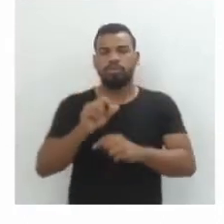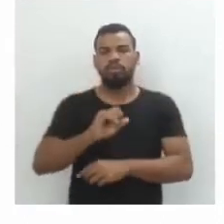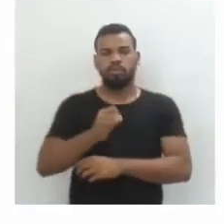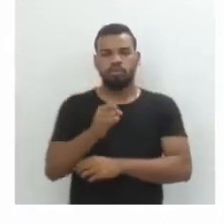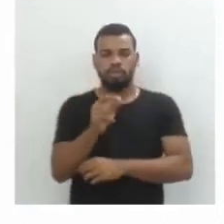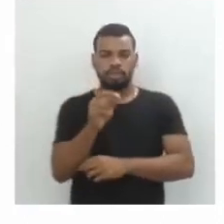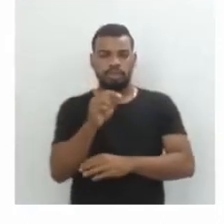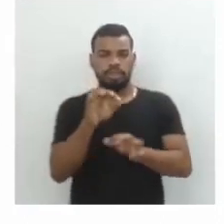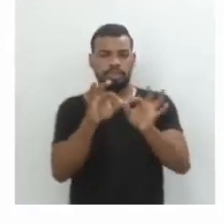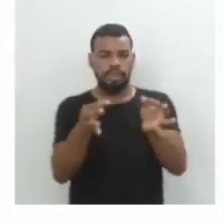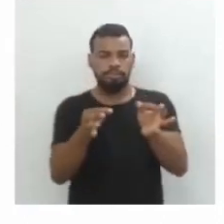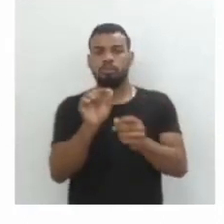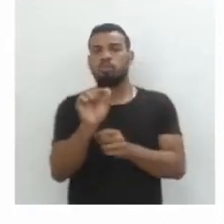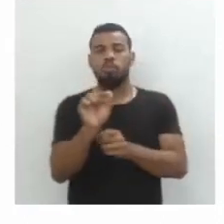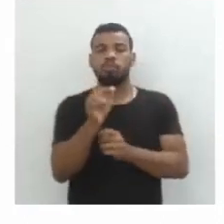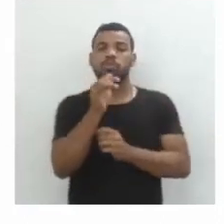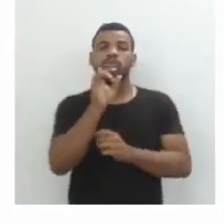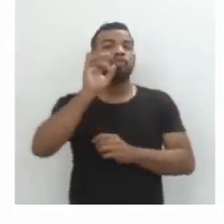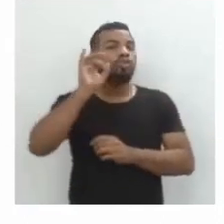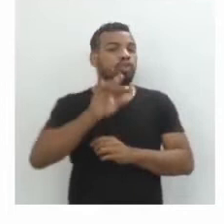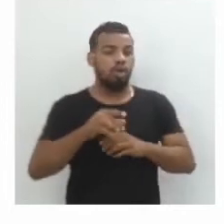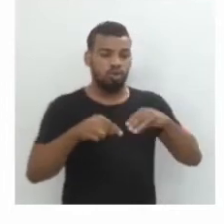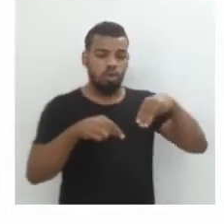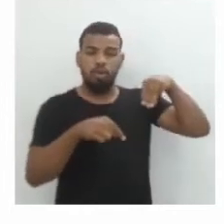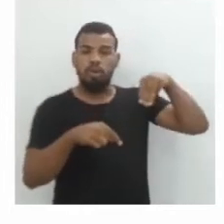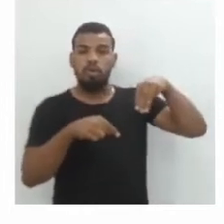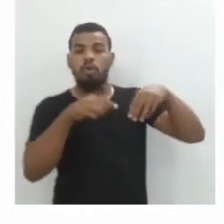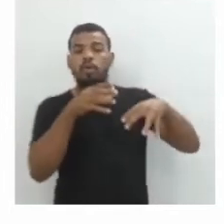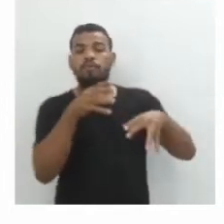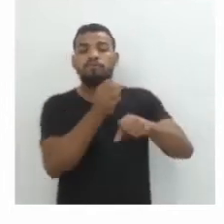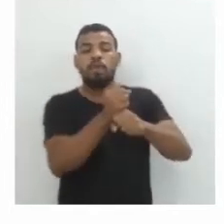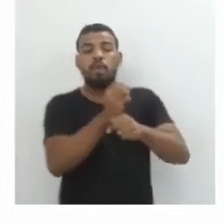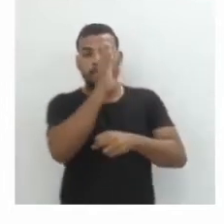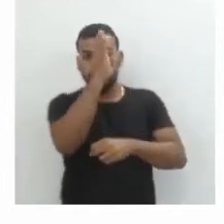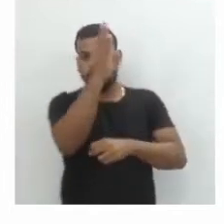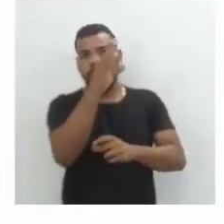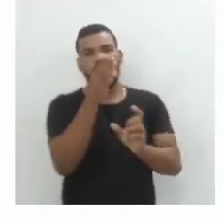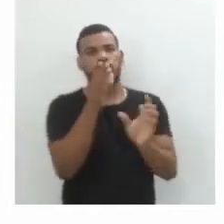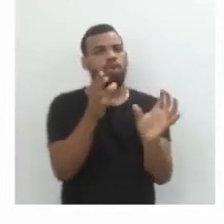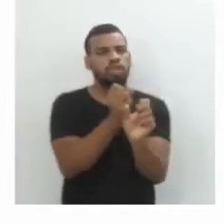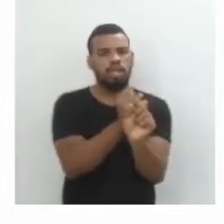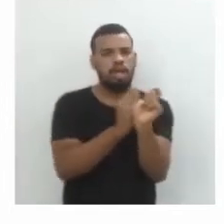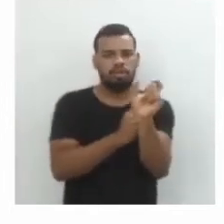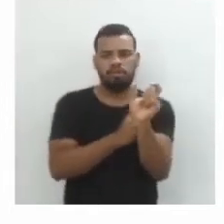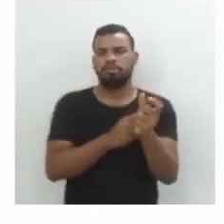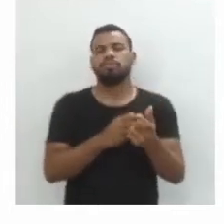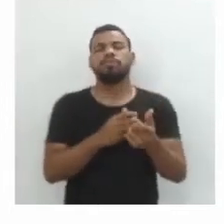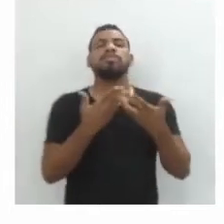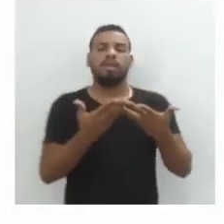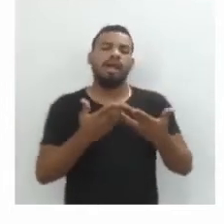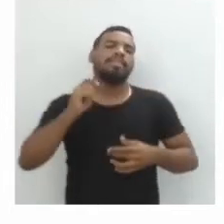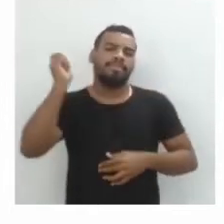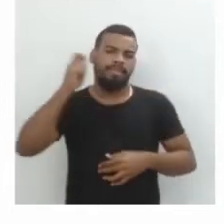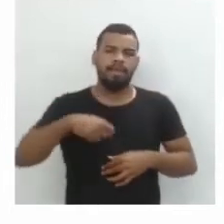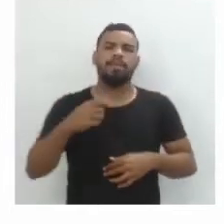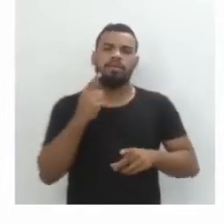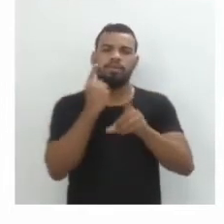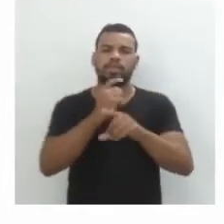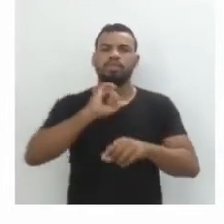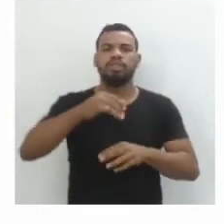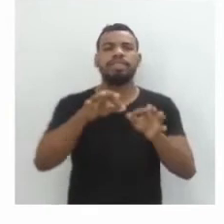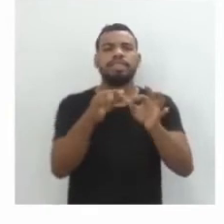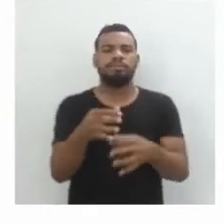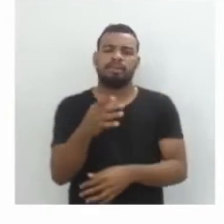simples, eles são calculados apenas sobre o montante principal e é mais fácil a gente determinar os juros simples. É um cálculo mais